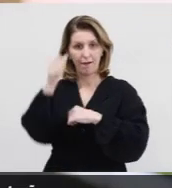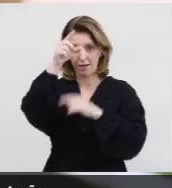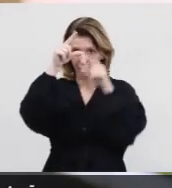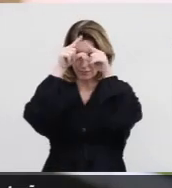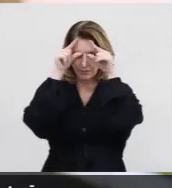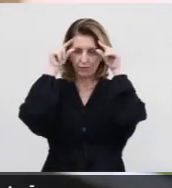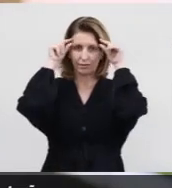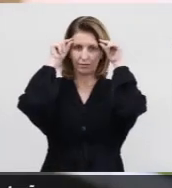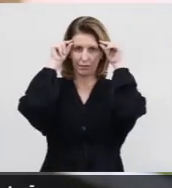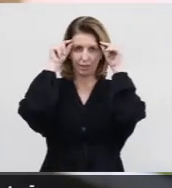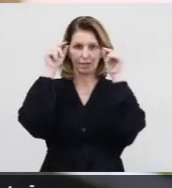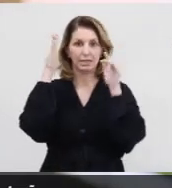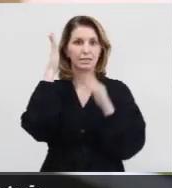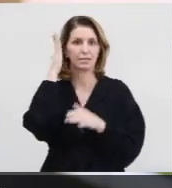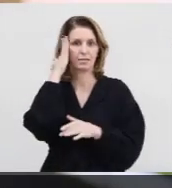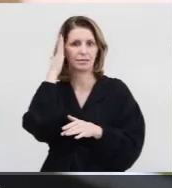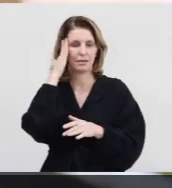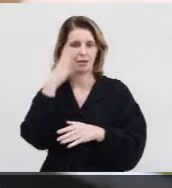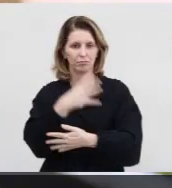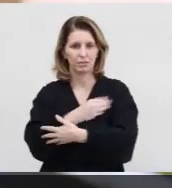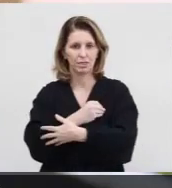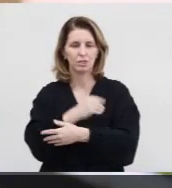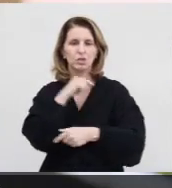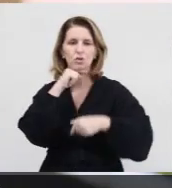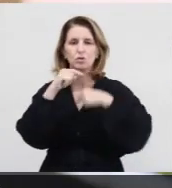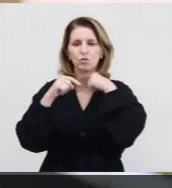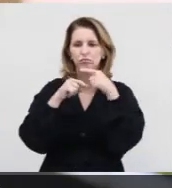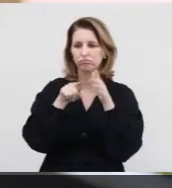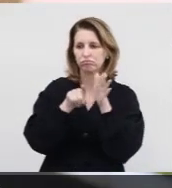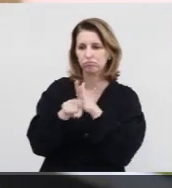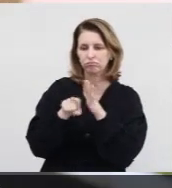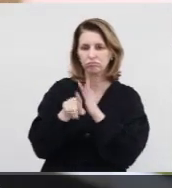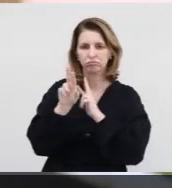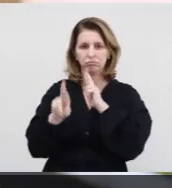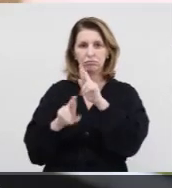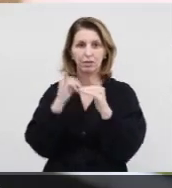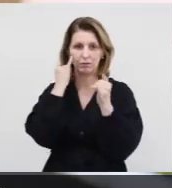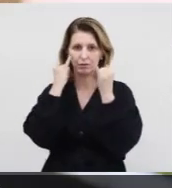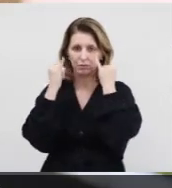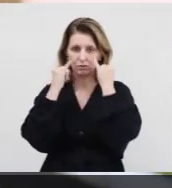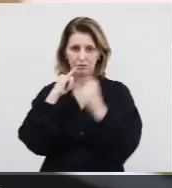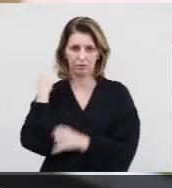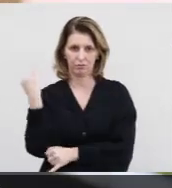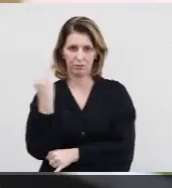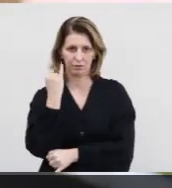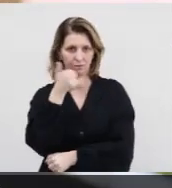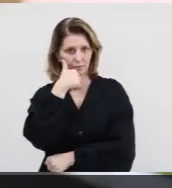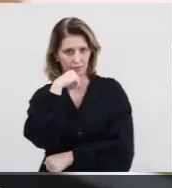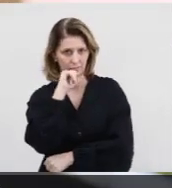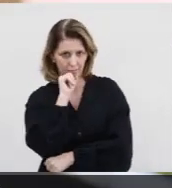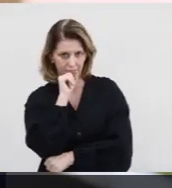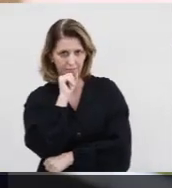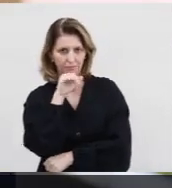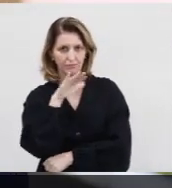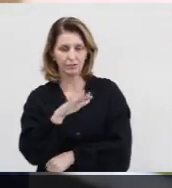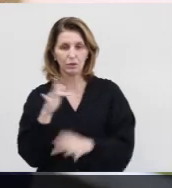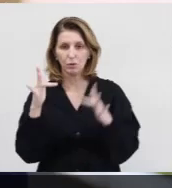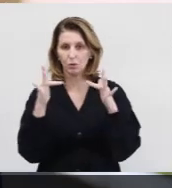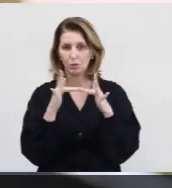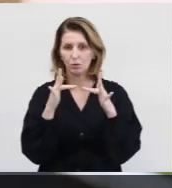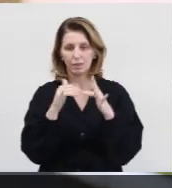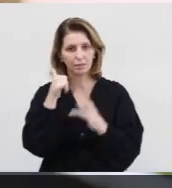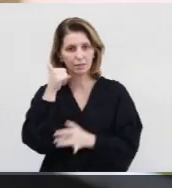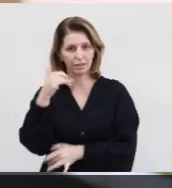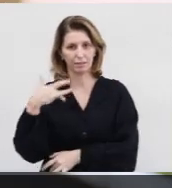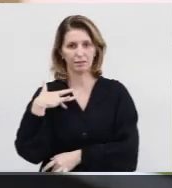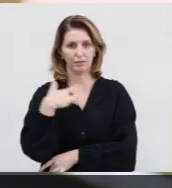referências em amamentação, que vão esclarecer dúvidas e dar informações importantes para as mamães. O contato